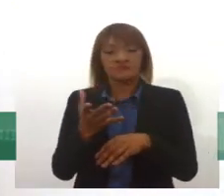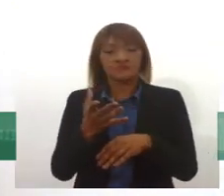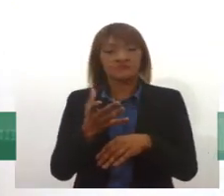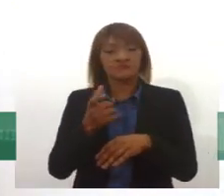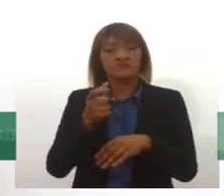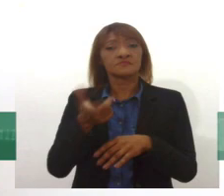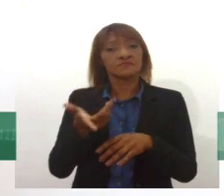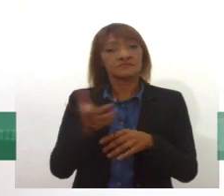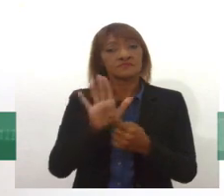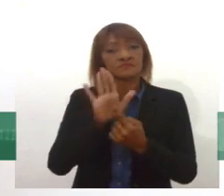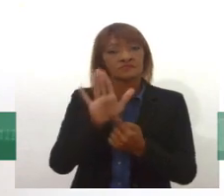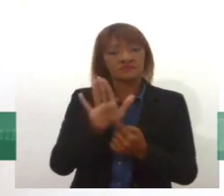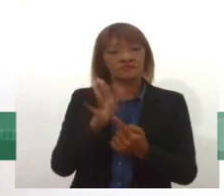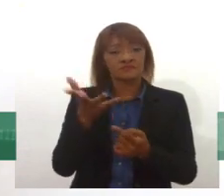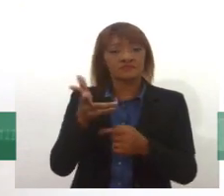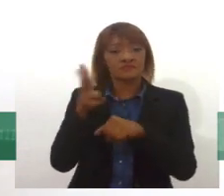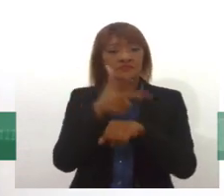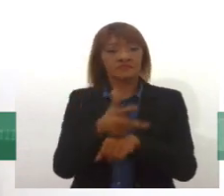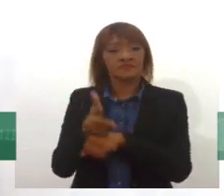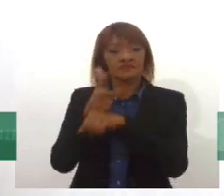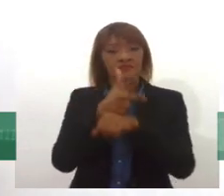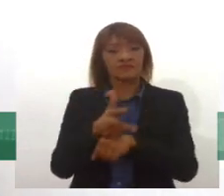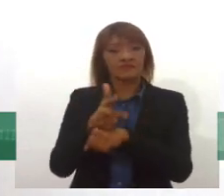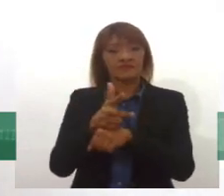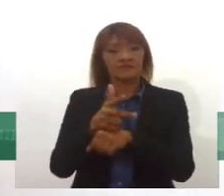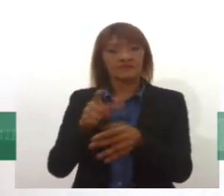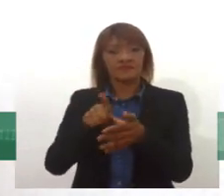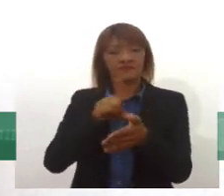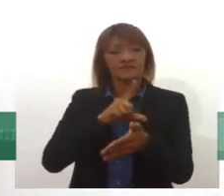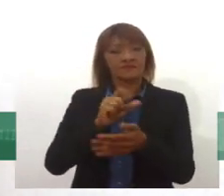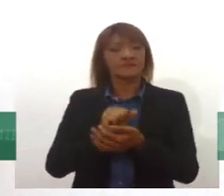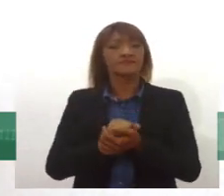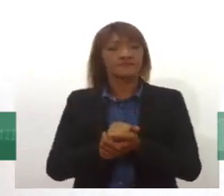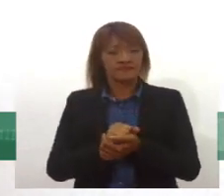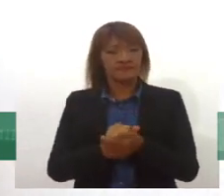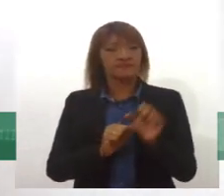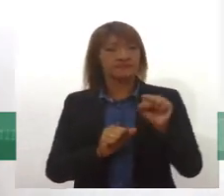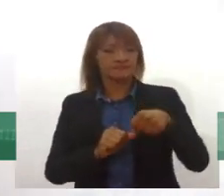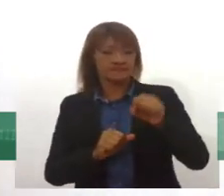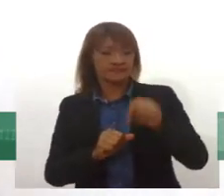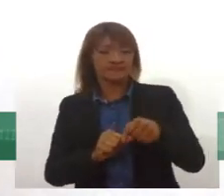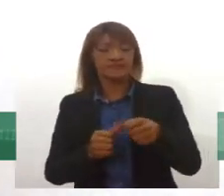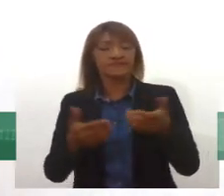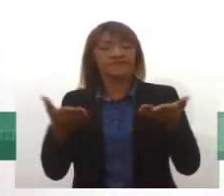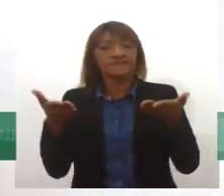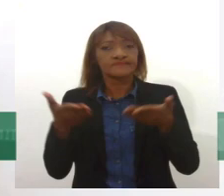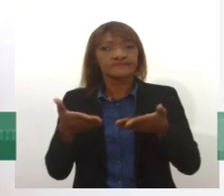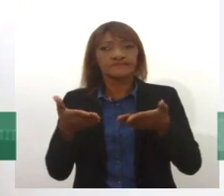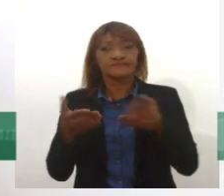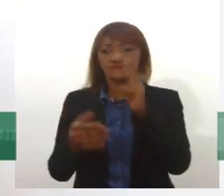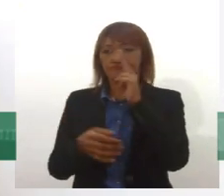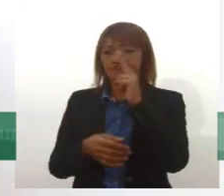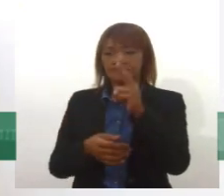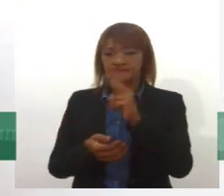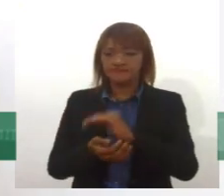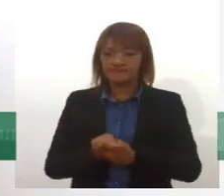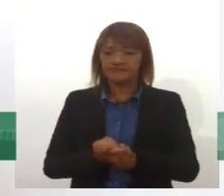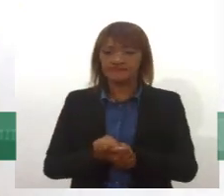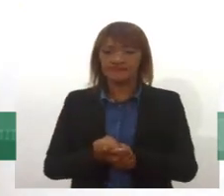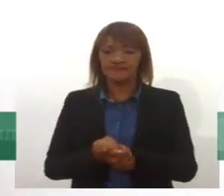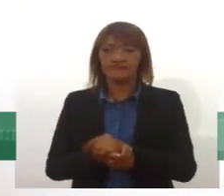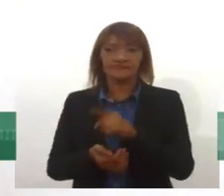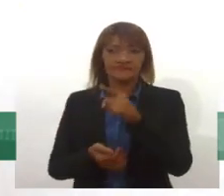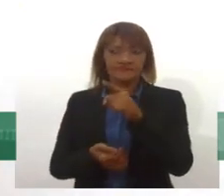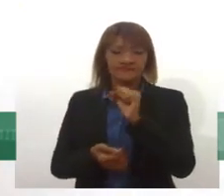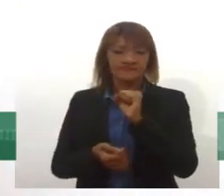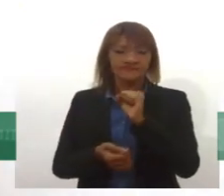exemplo no vídeo que foi passado antes, então tem tido sim uma procura e uma busca muito grande. Olha, só para trazer